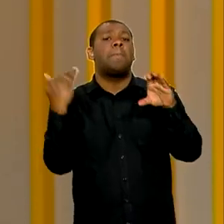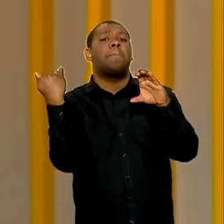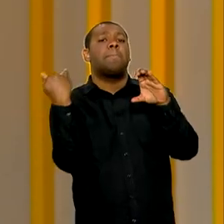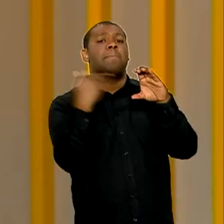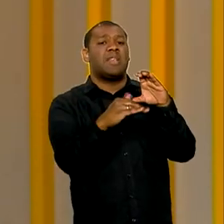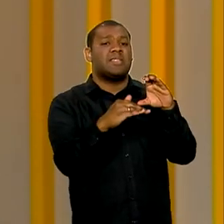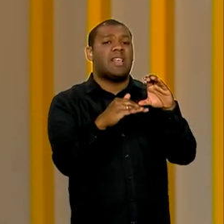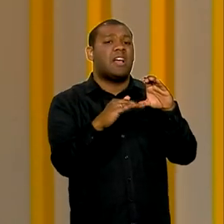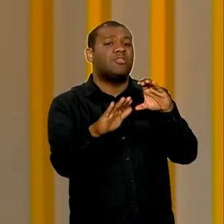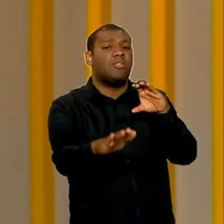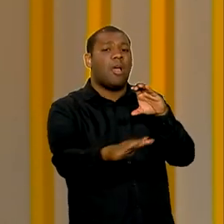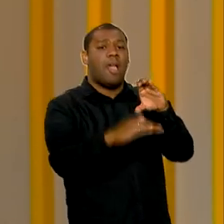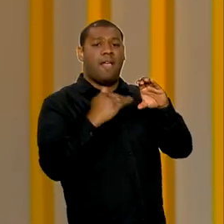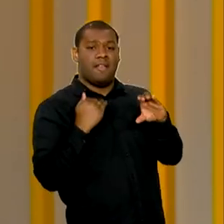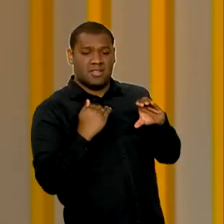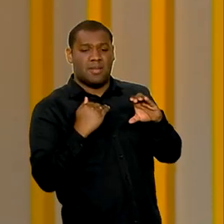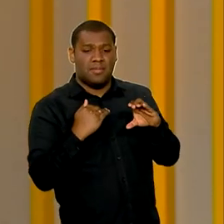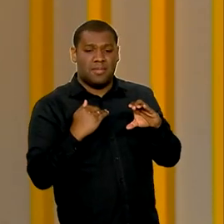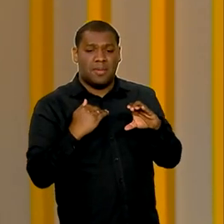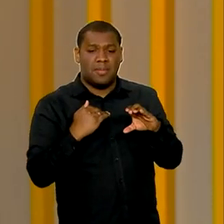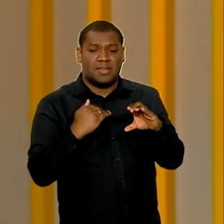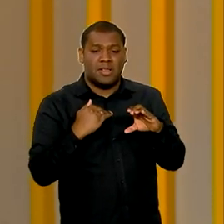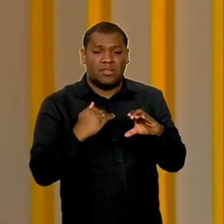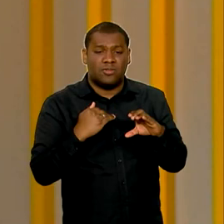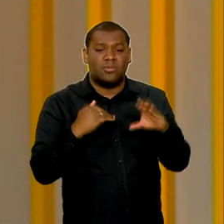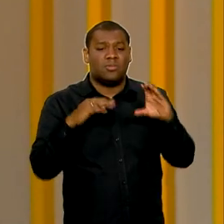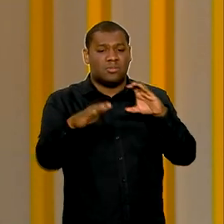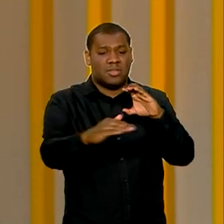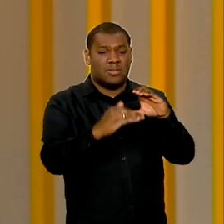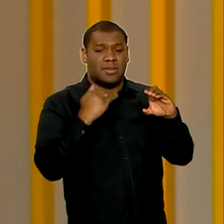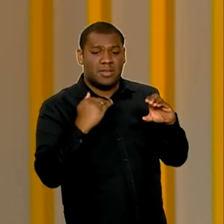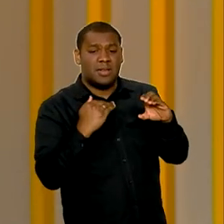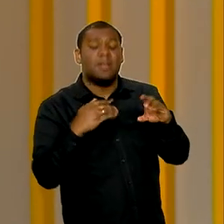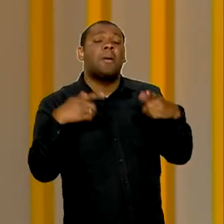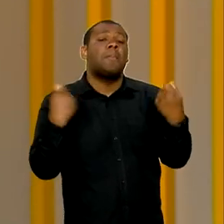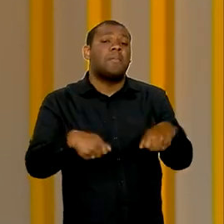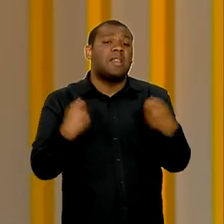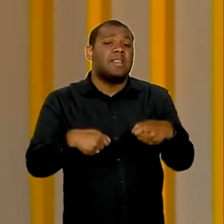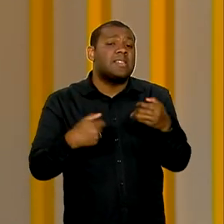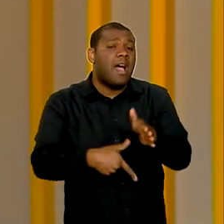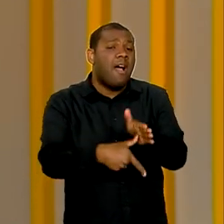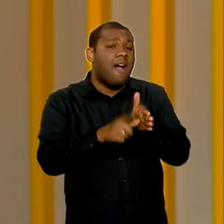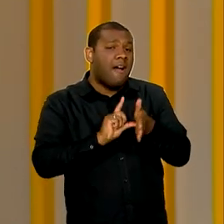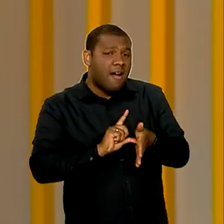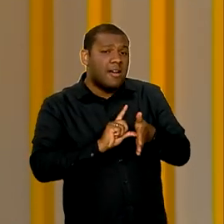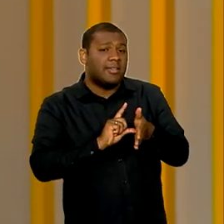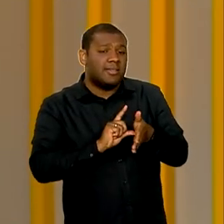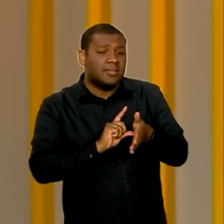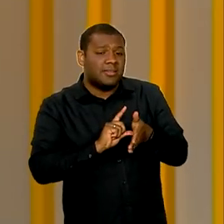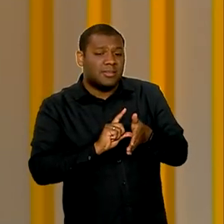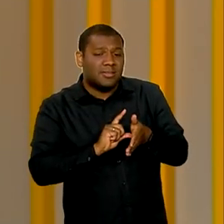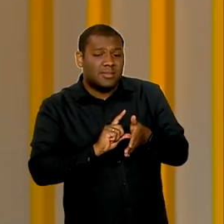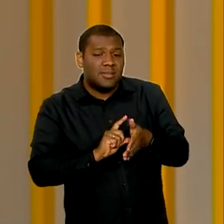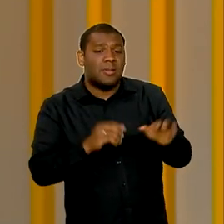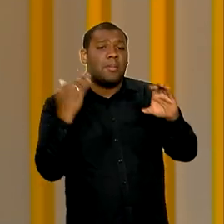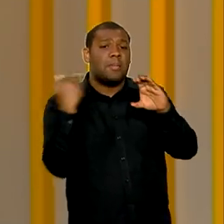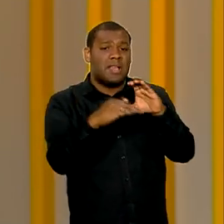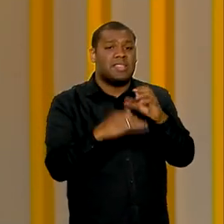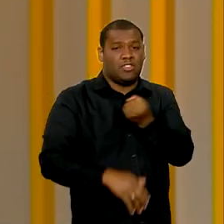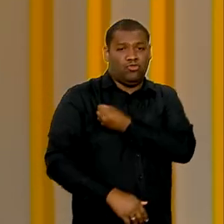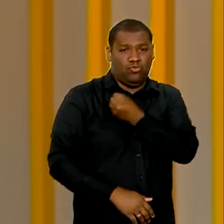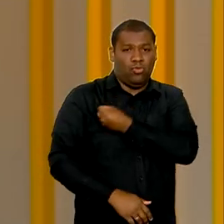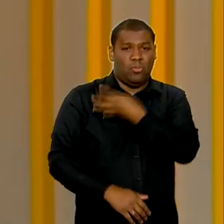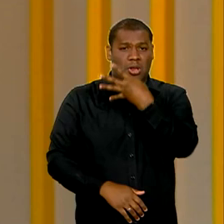para receber as mensagens de alerta por SMS, a pessoa precisa mandar uma mensagem para o número